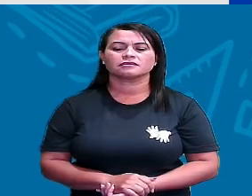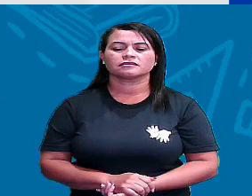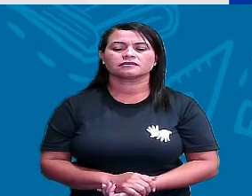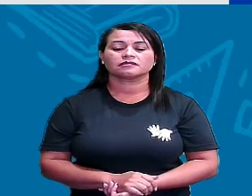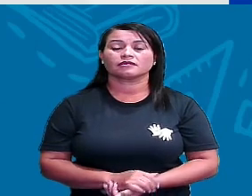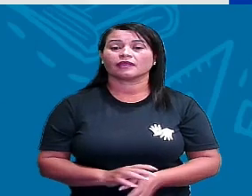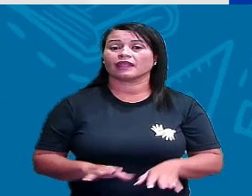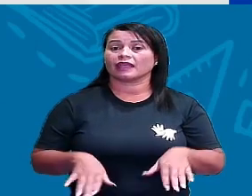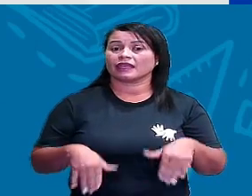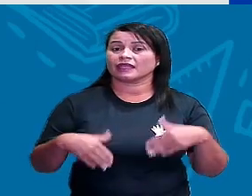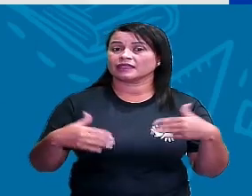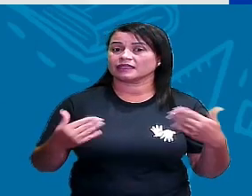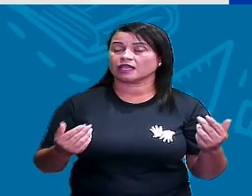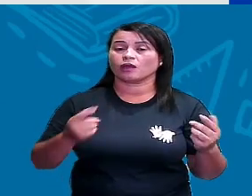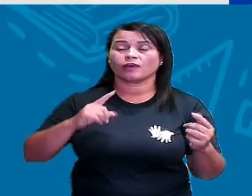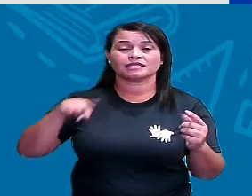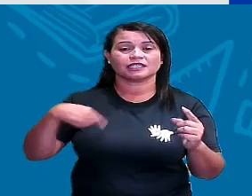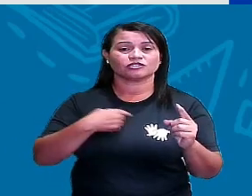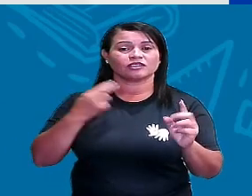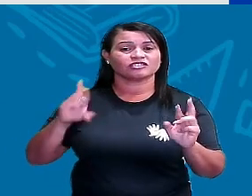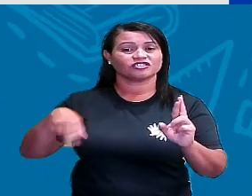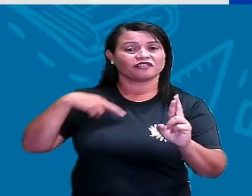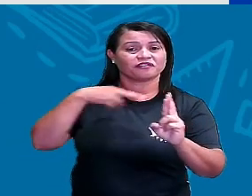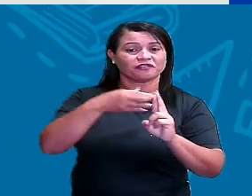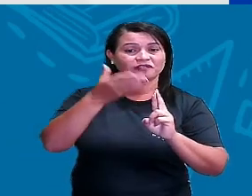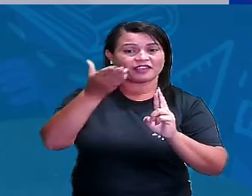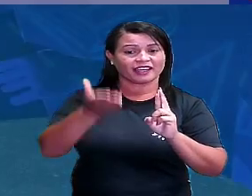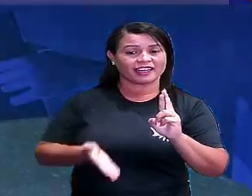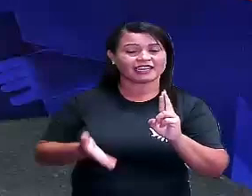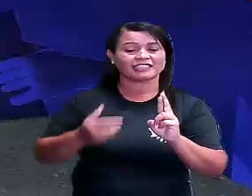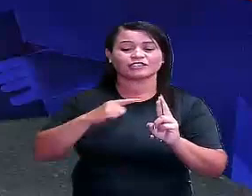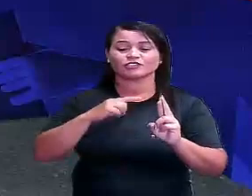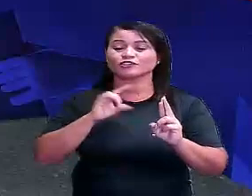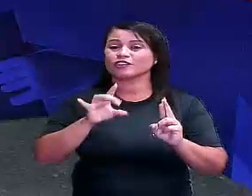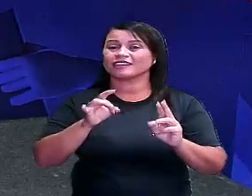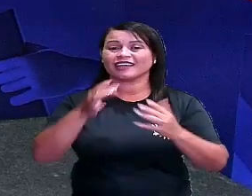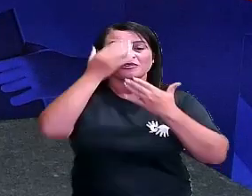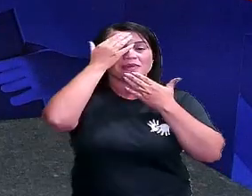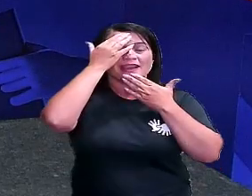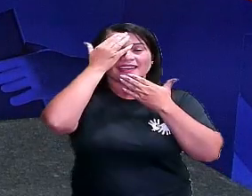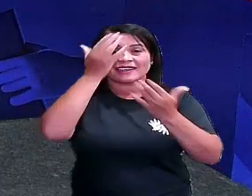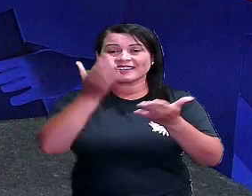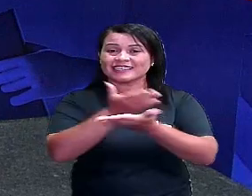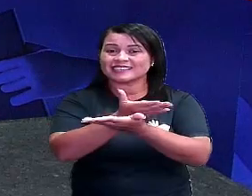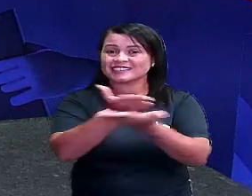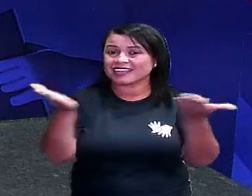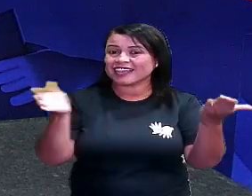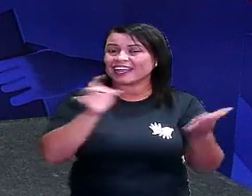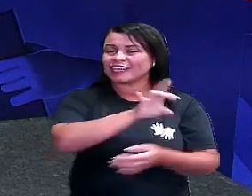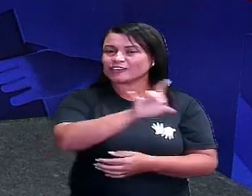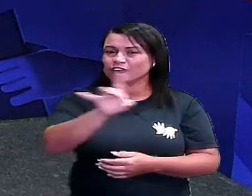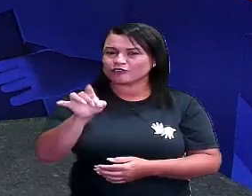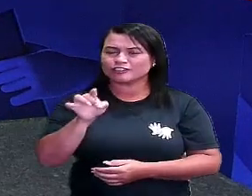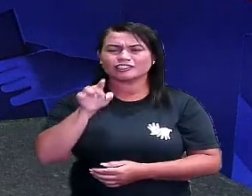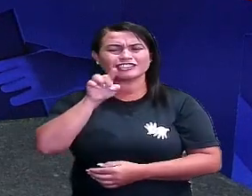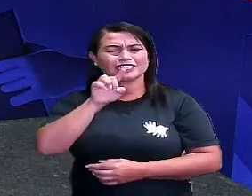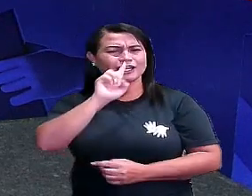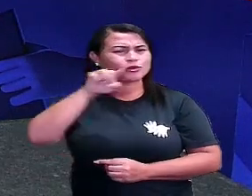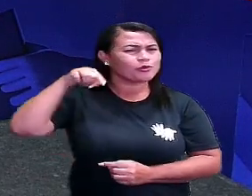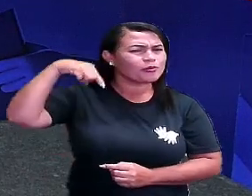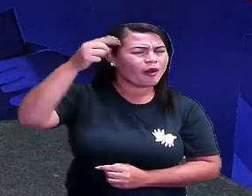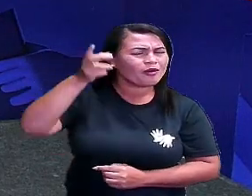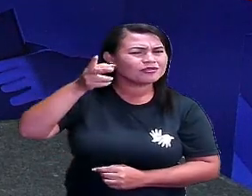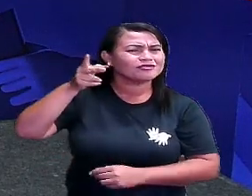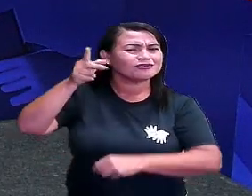Então, seguem as nossas referências e eu só tenho a agradecer a você que está aí do outro